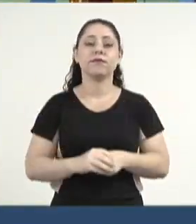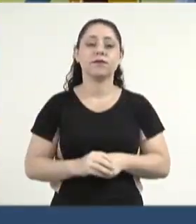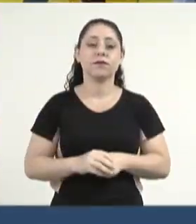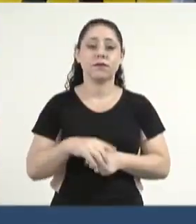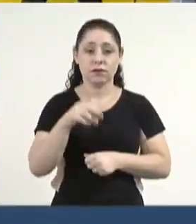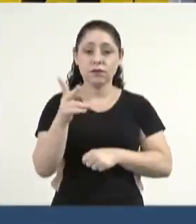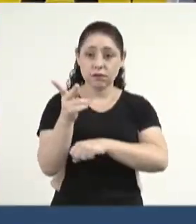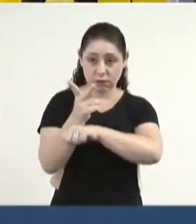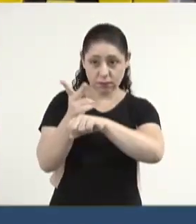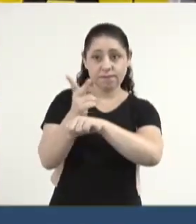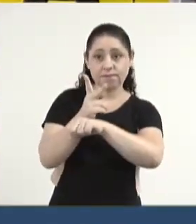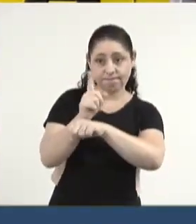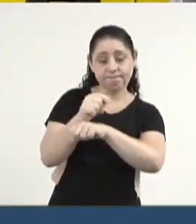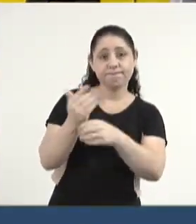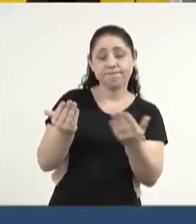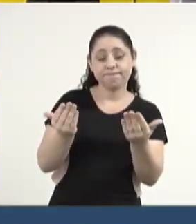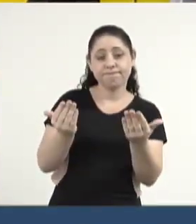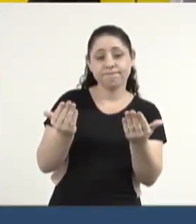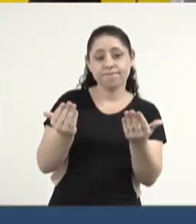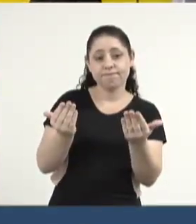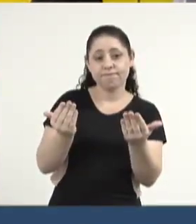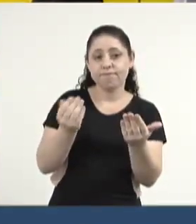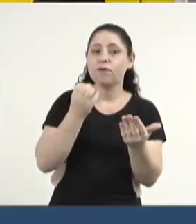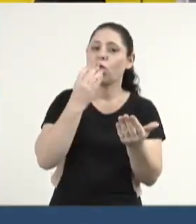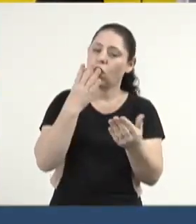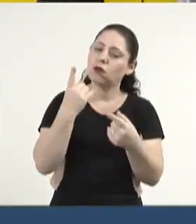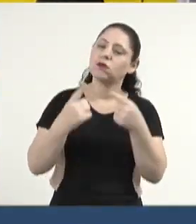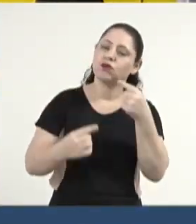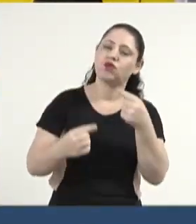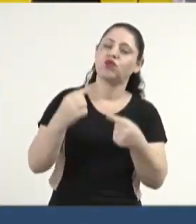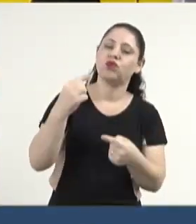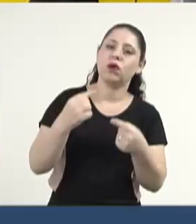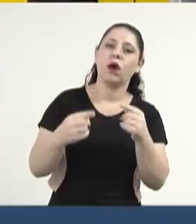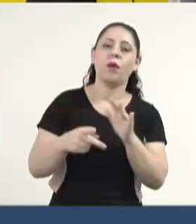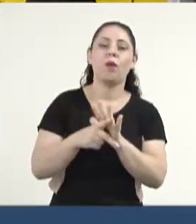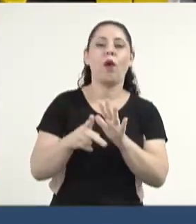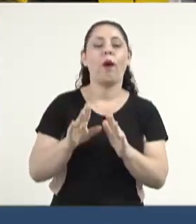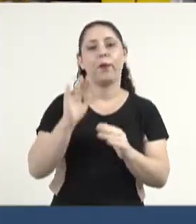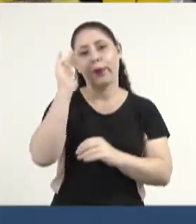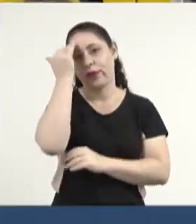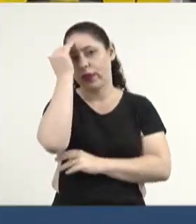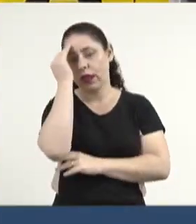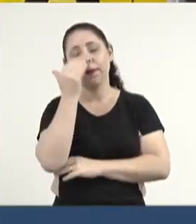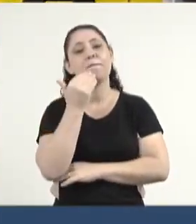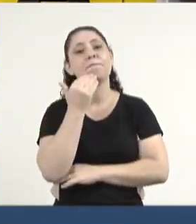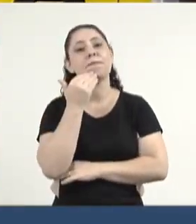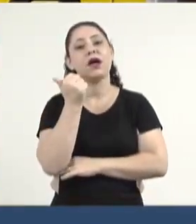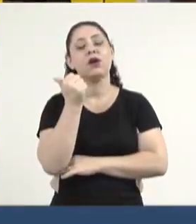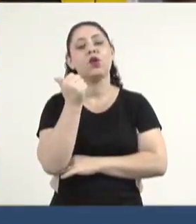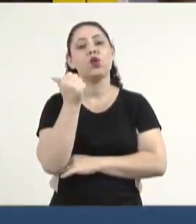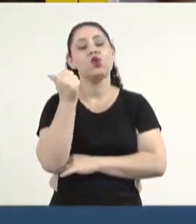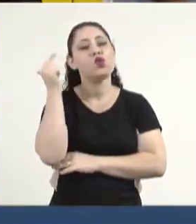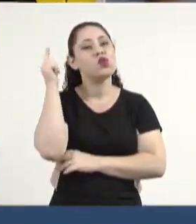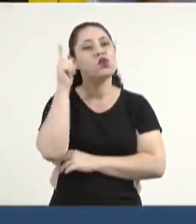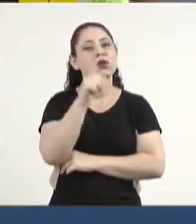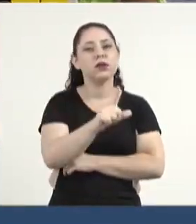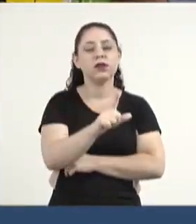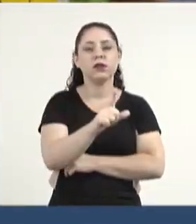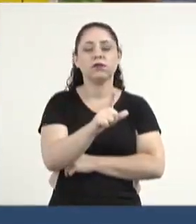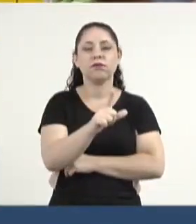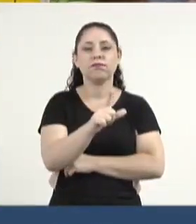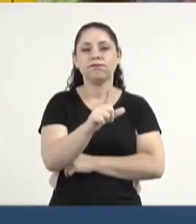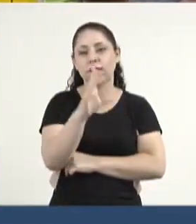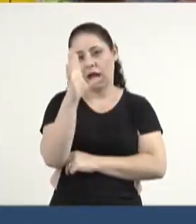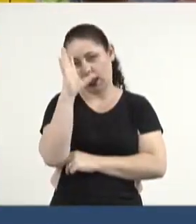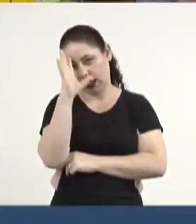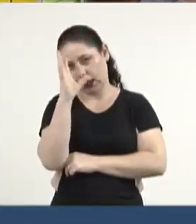aí em busca de uma boa discussão e de um bom entendimento para que a gente chegue a ir